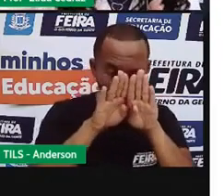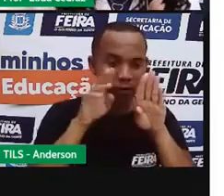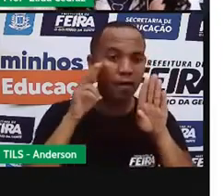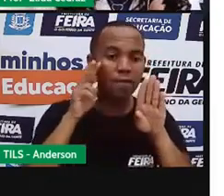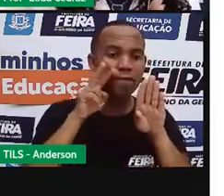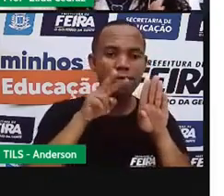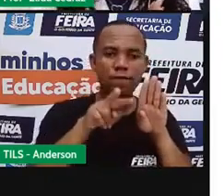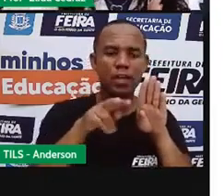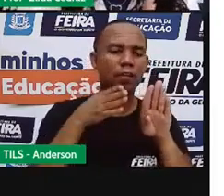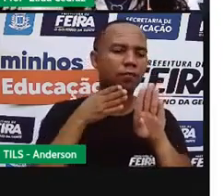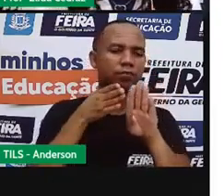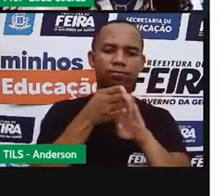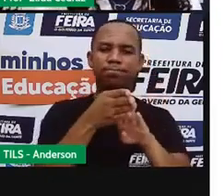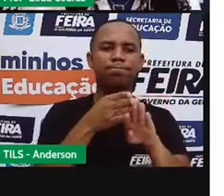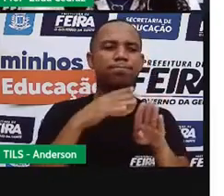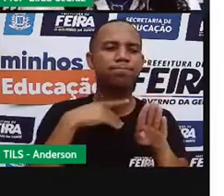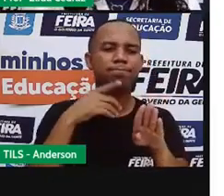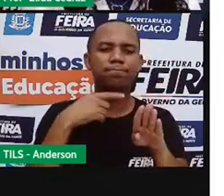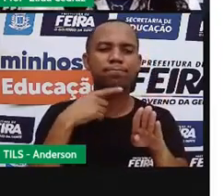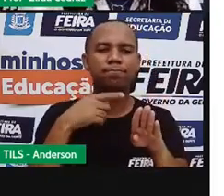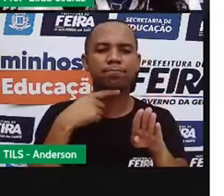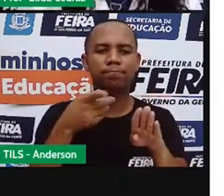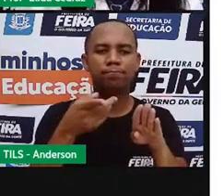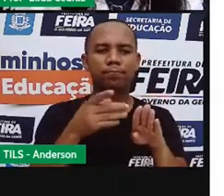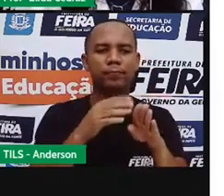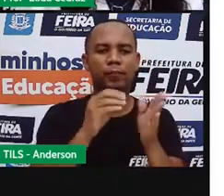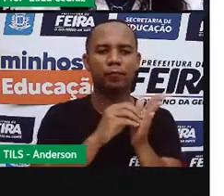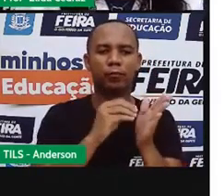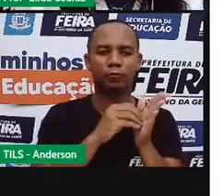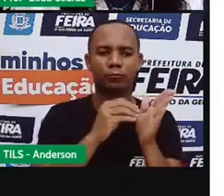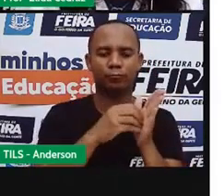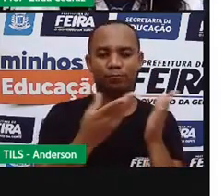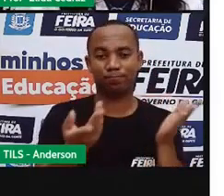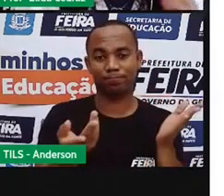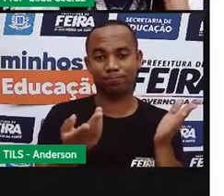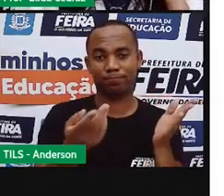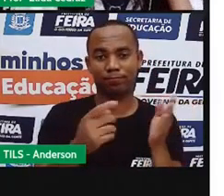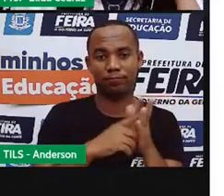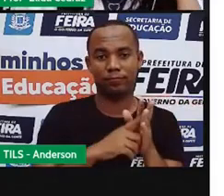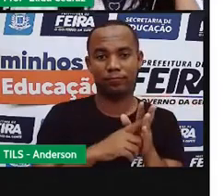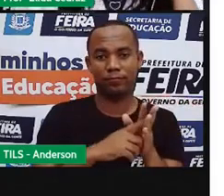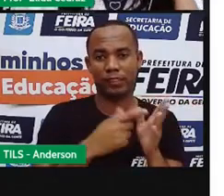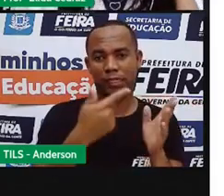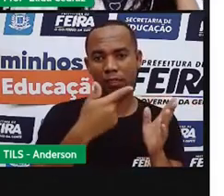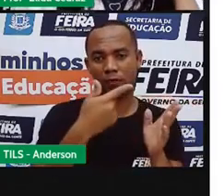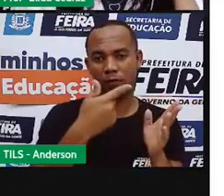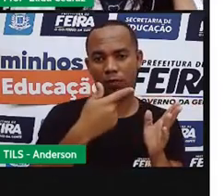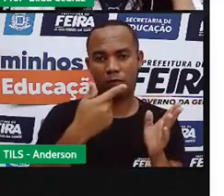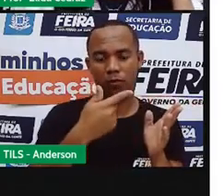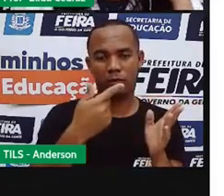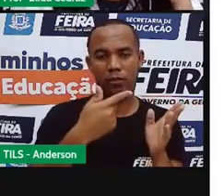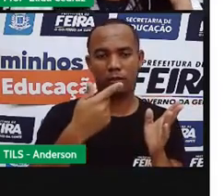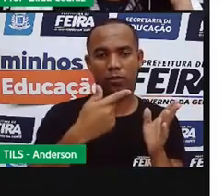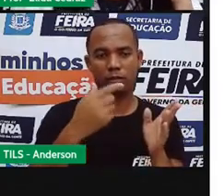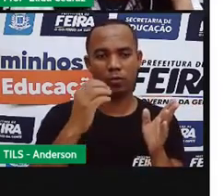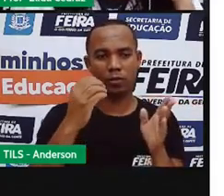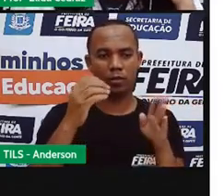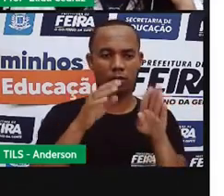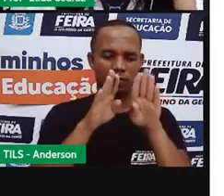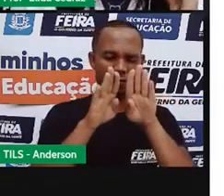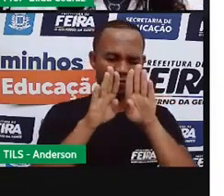através dela. A imagem número 12. A luz